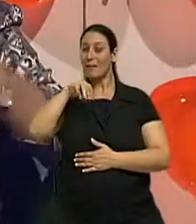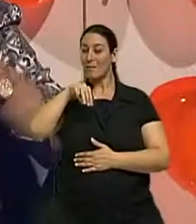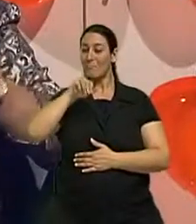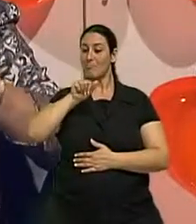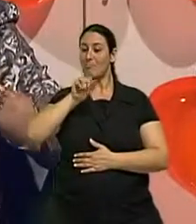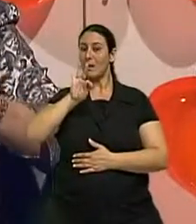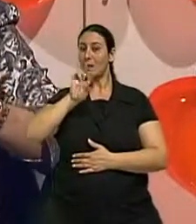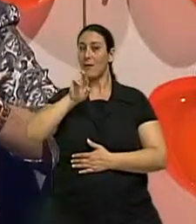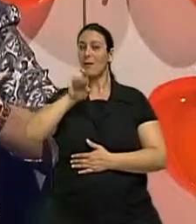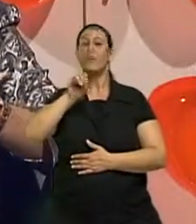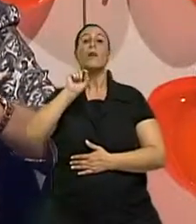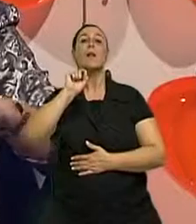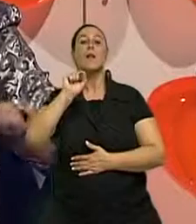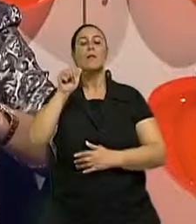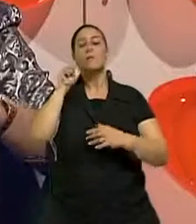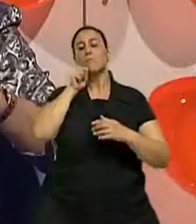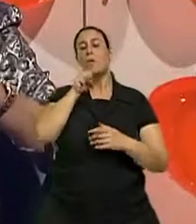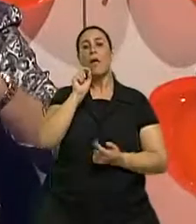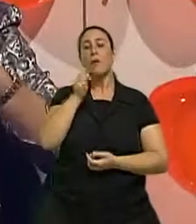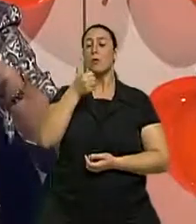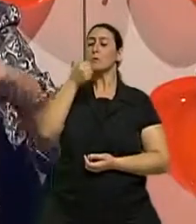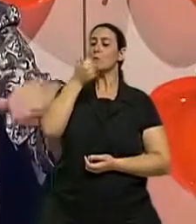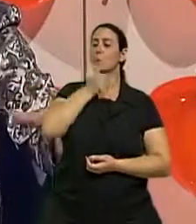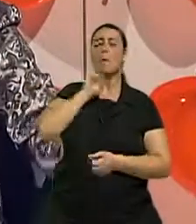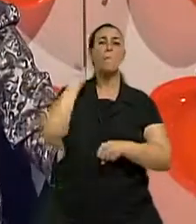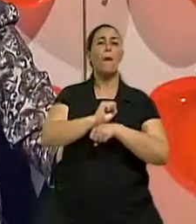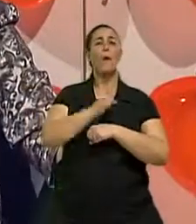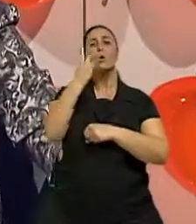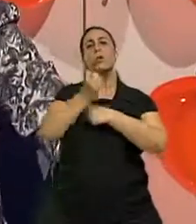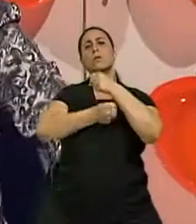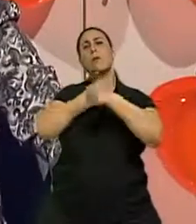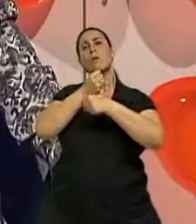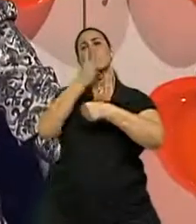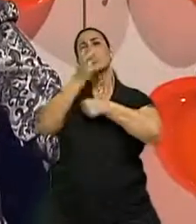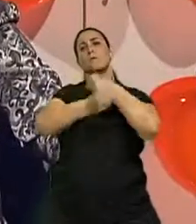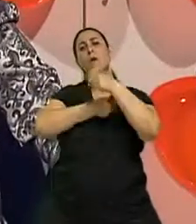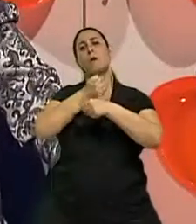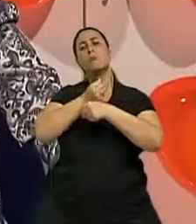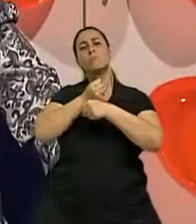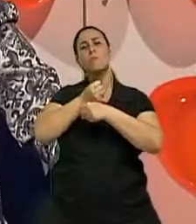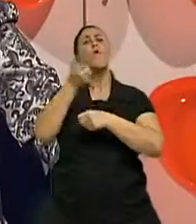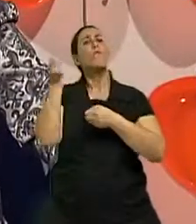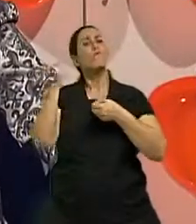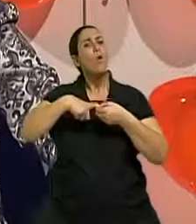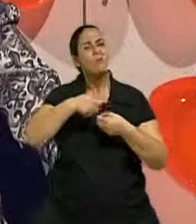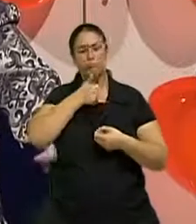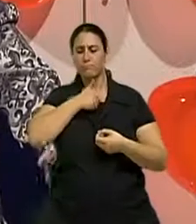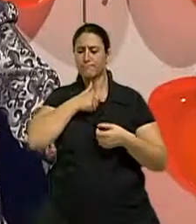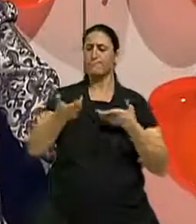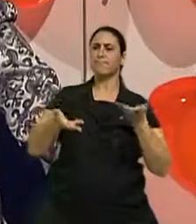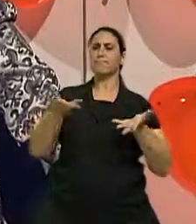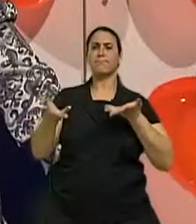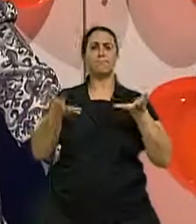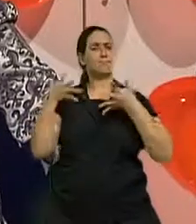daqui a pouco passo dois, três meses sem menstruar, então é uma fase de instabilidade hormonal. E essa fase é uma fase em que